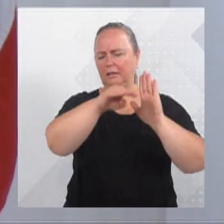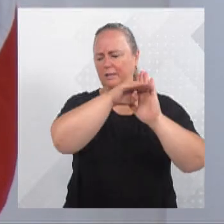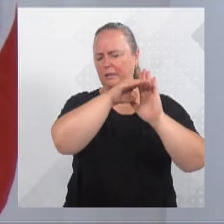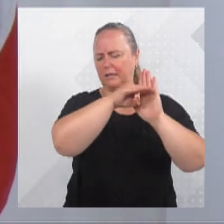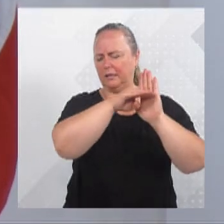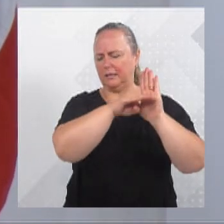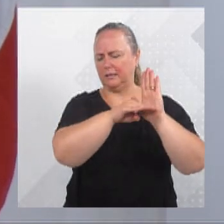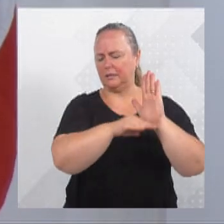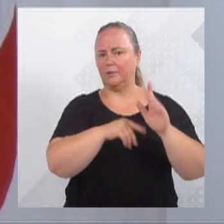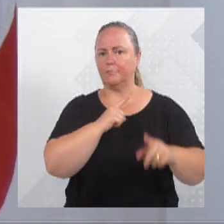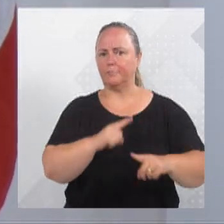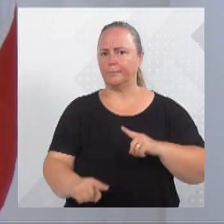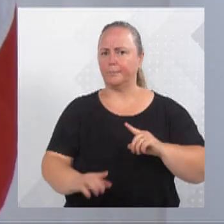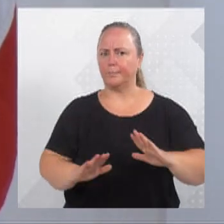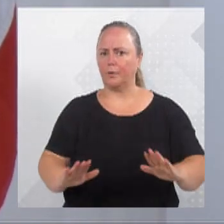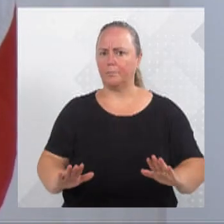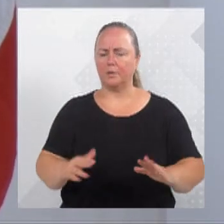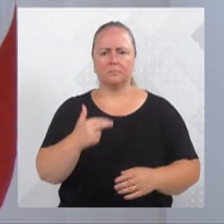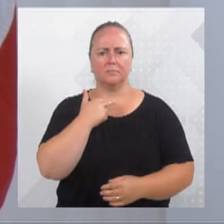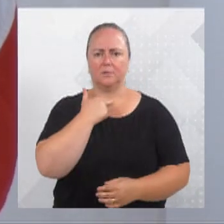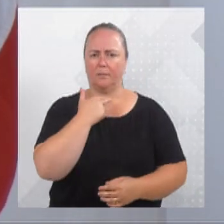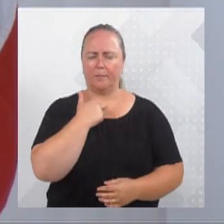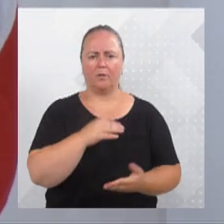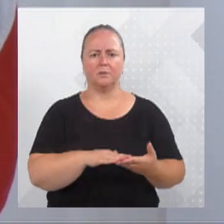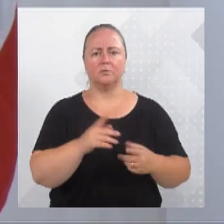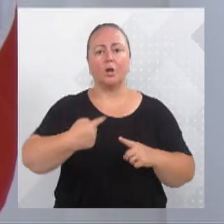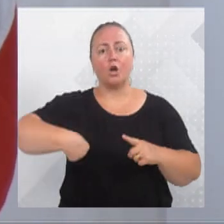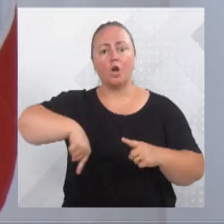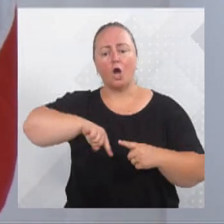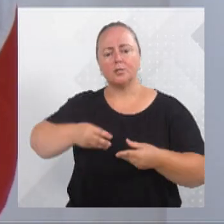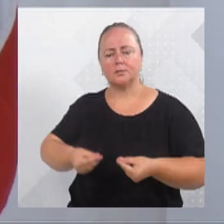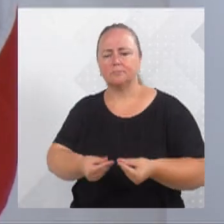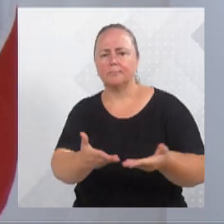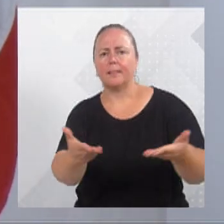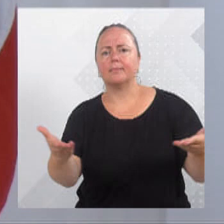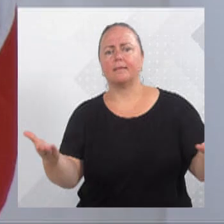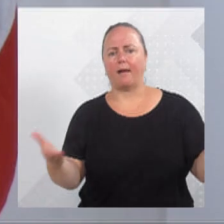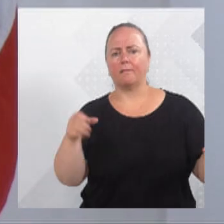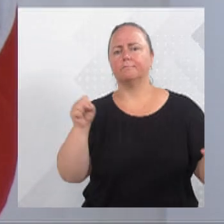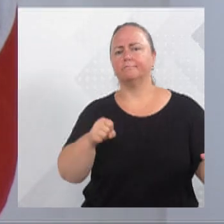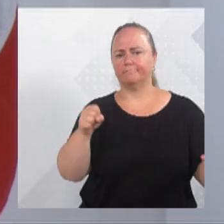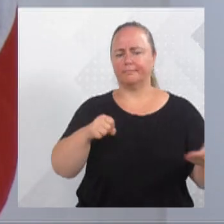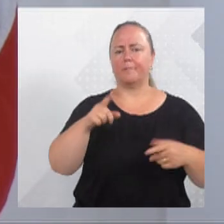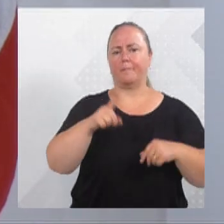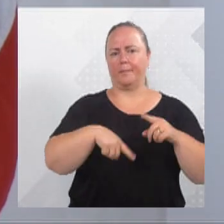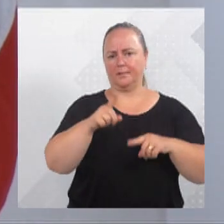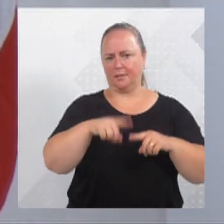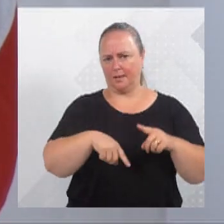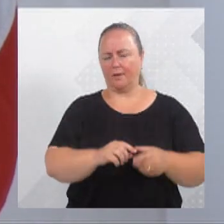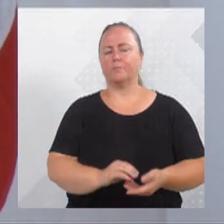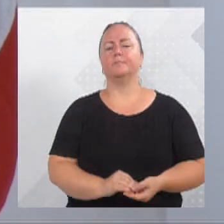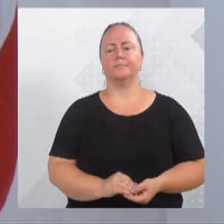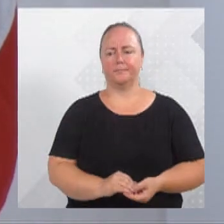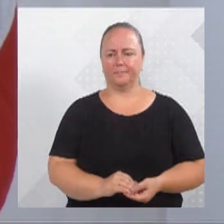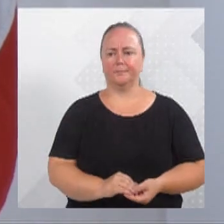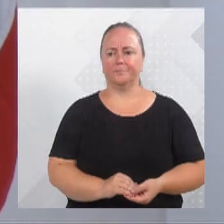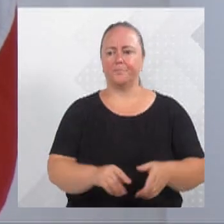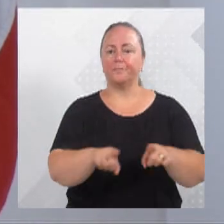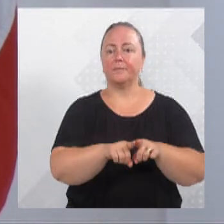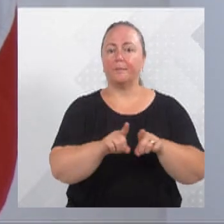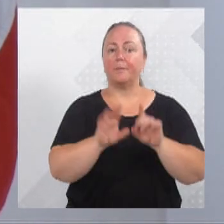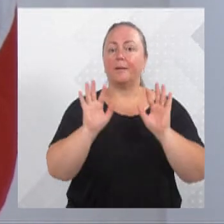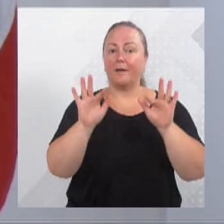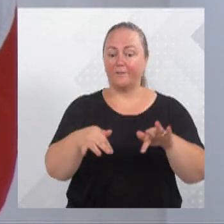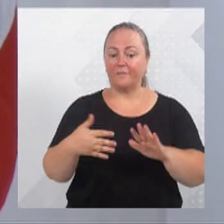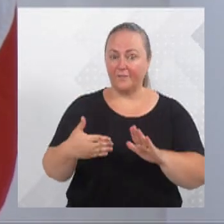proibido hoje, fazer listinha de compra, porque nós estamos entregando e vamos continuar entregando material. E, para variar, para terminar, nós